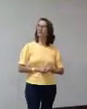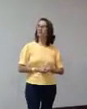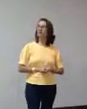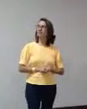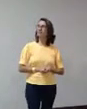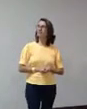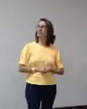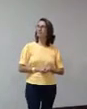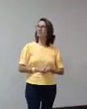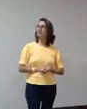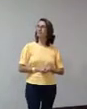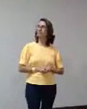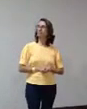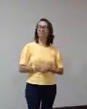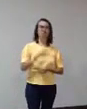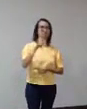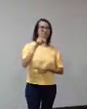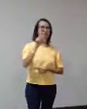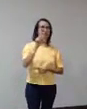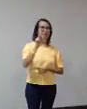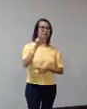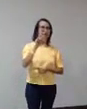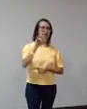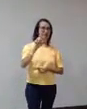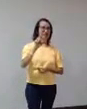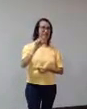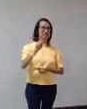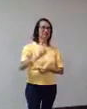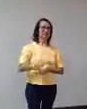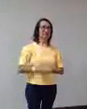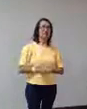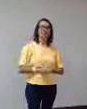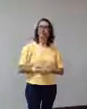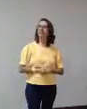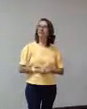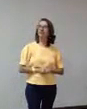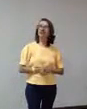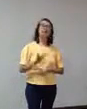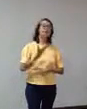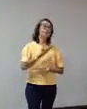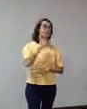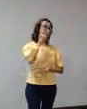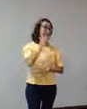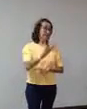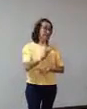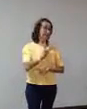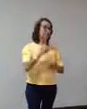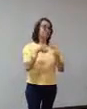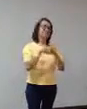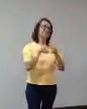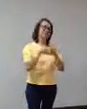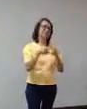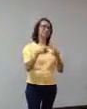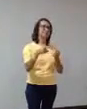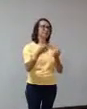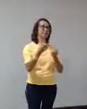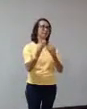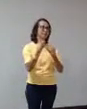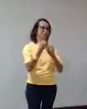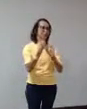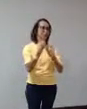foi impresso lá em Paris, na Fundação Salgado. Minha amiga também, ela que me ensina muito, eu tenho